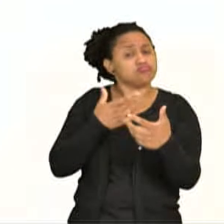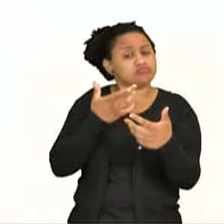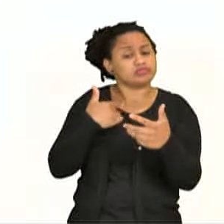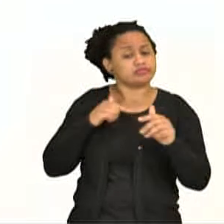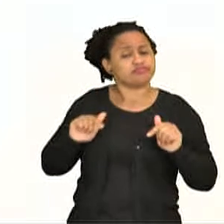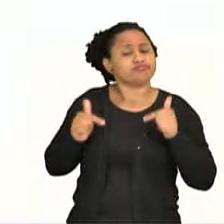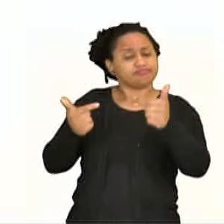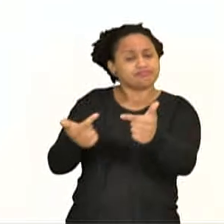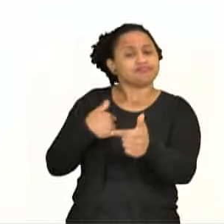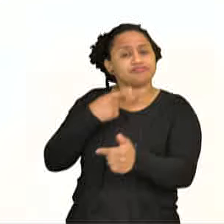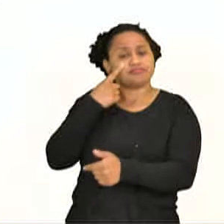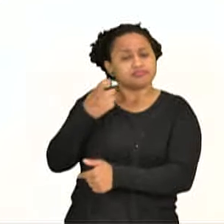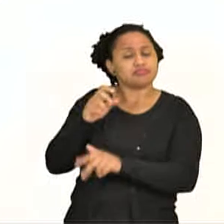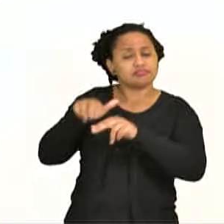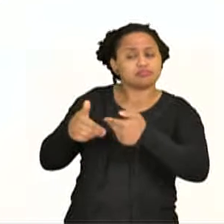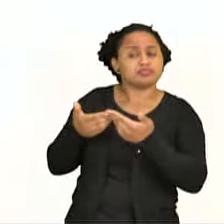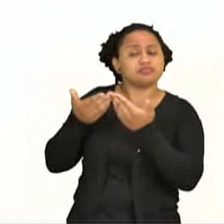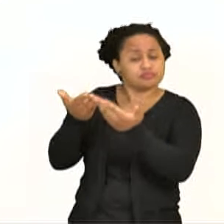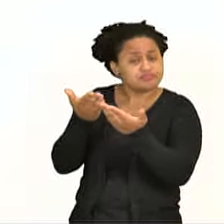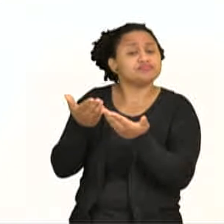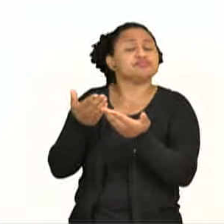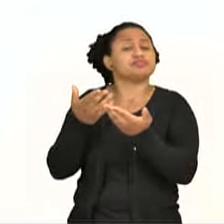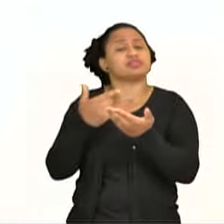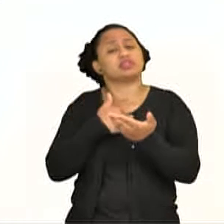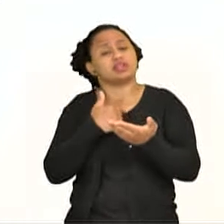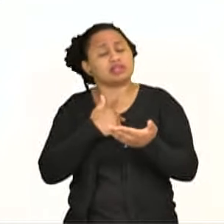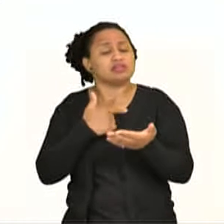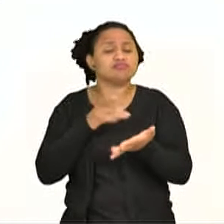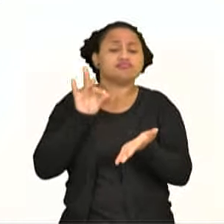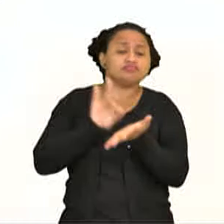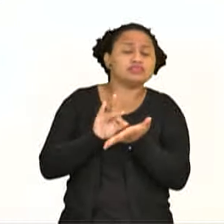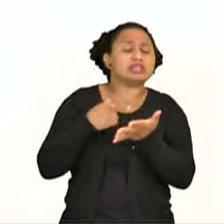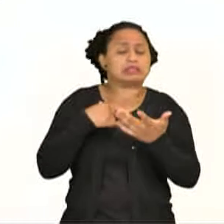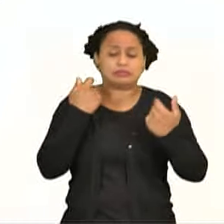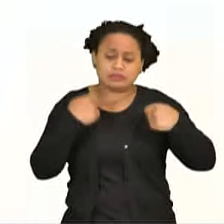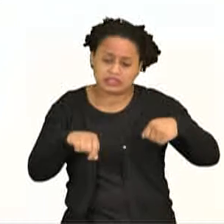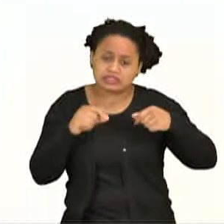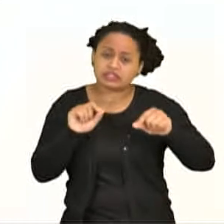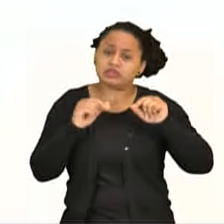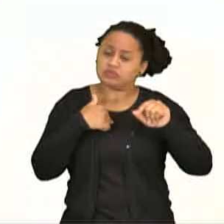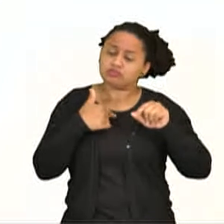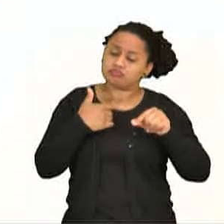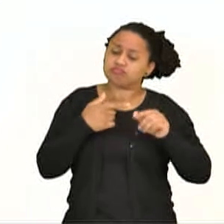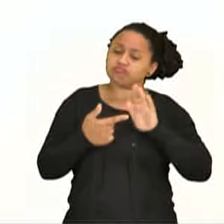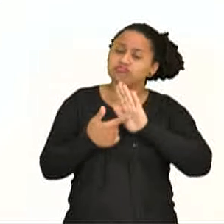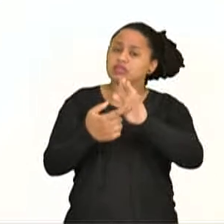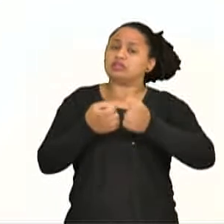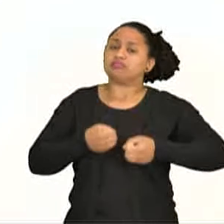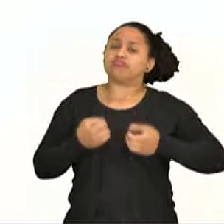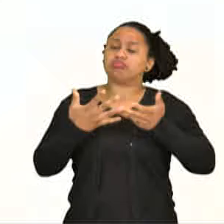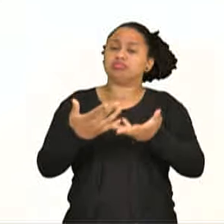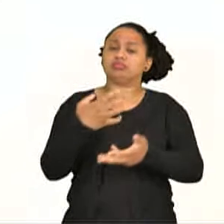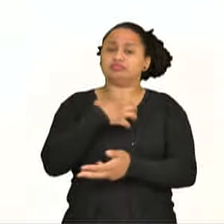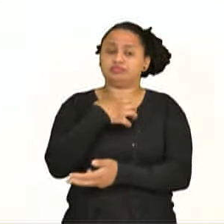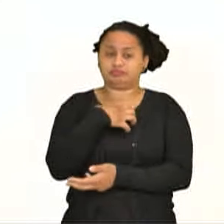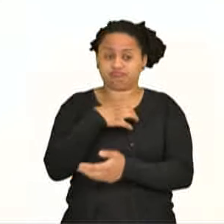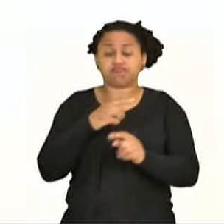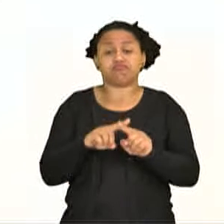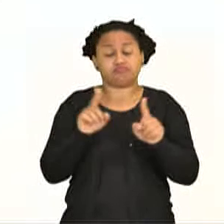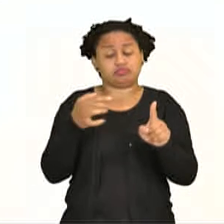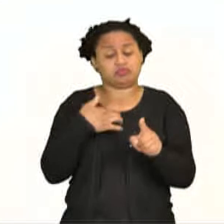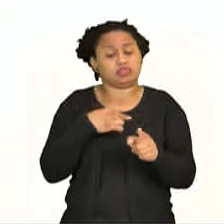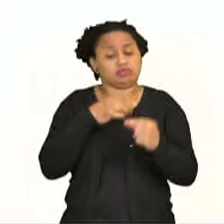ousado a se interessar por você, que eu absolutamente preciso dar vazão a este sentimento. Contudo, estou